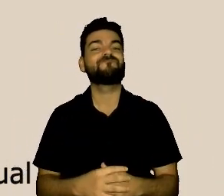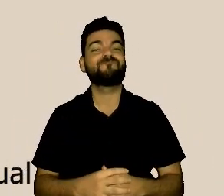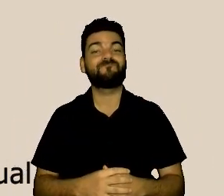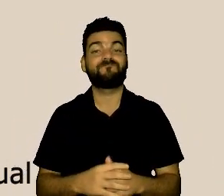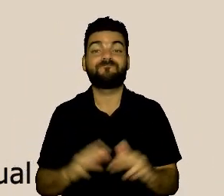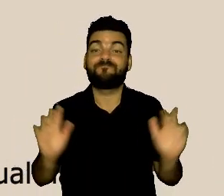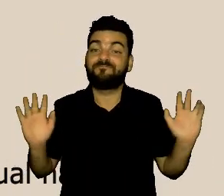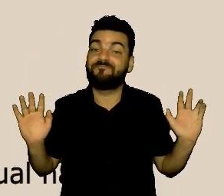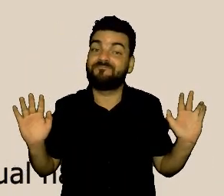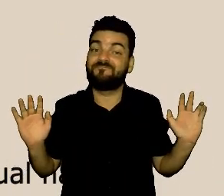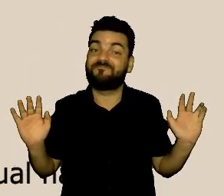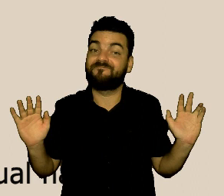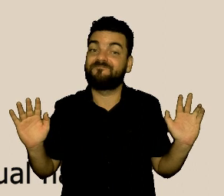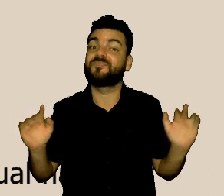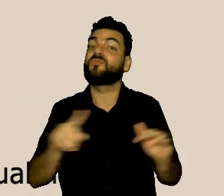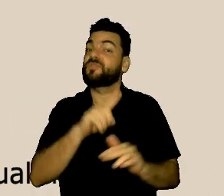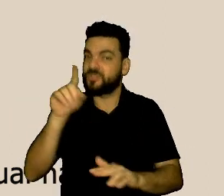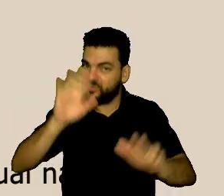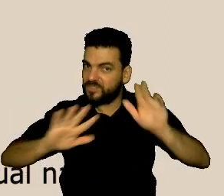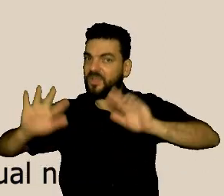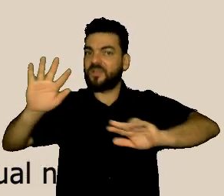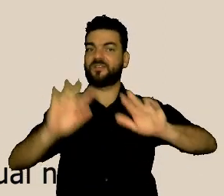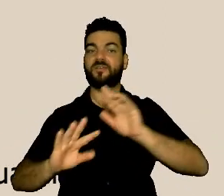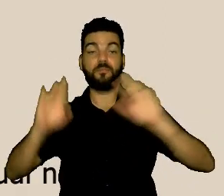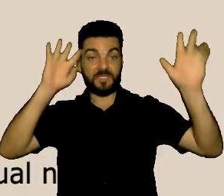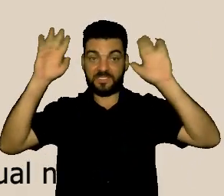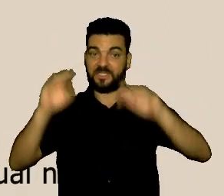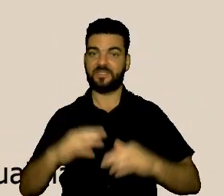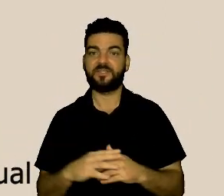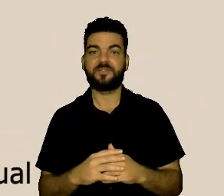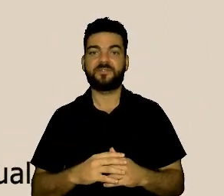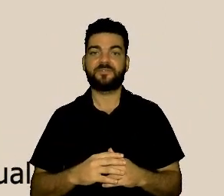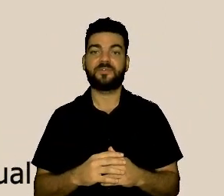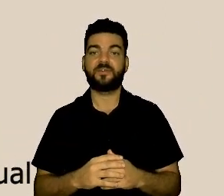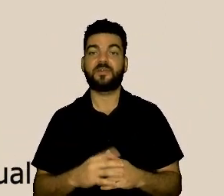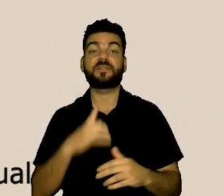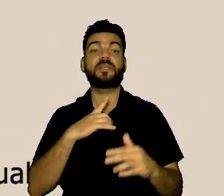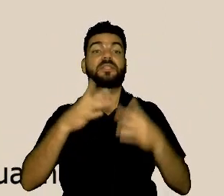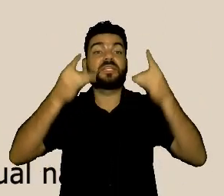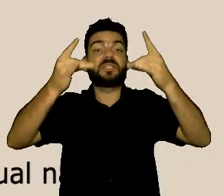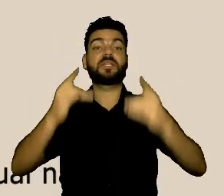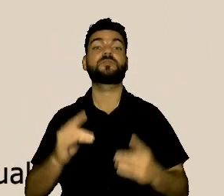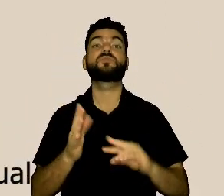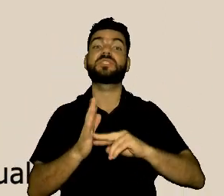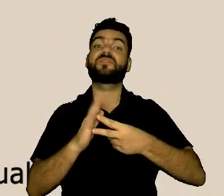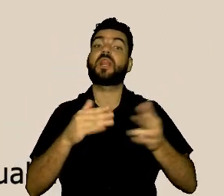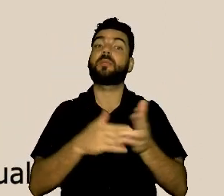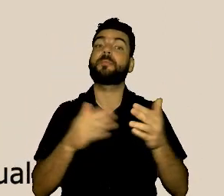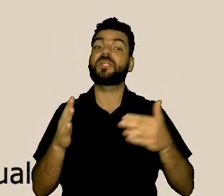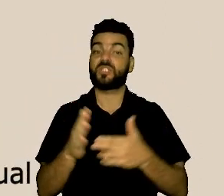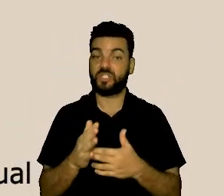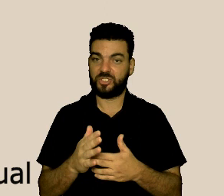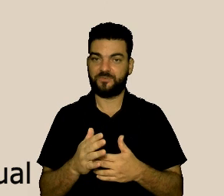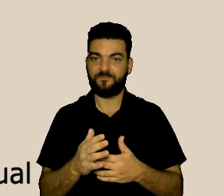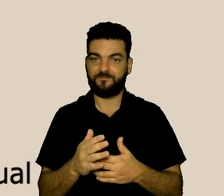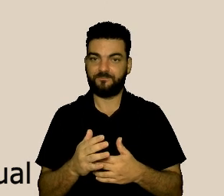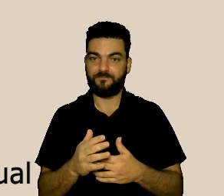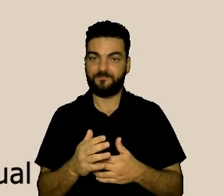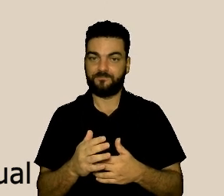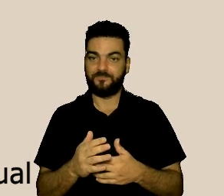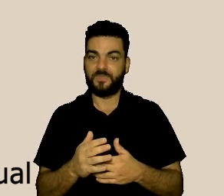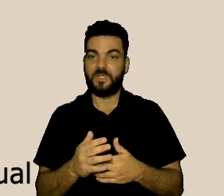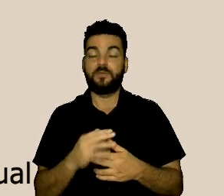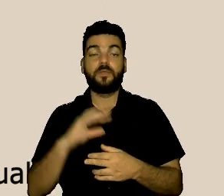limite, e ao mesmo tempo a mesma interface com a corrigidoria, porque nós